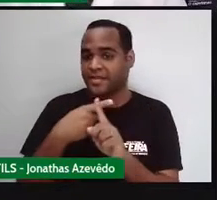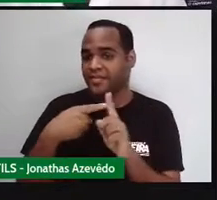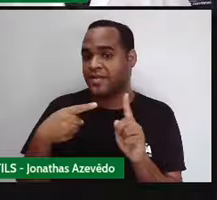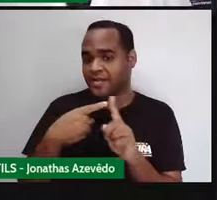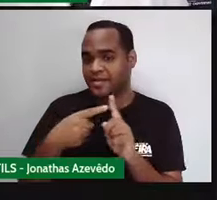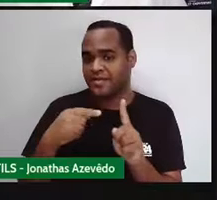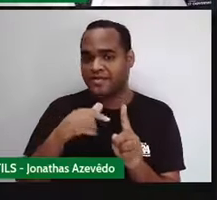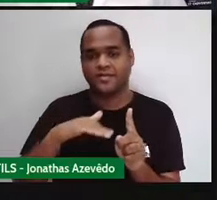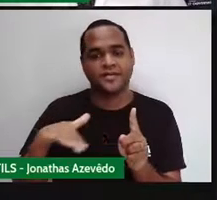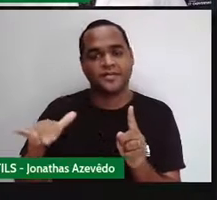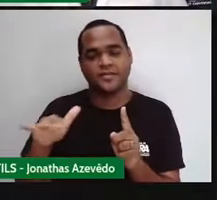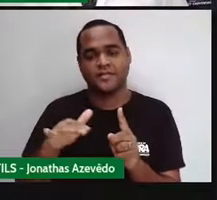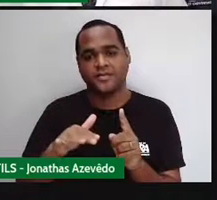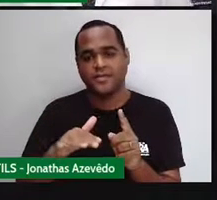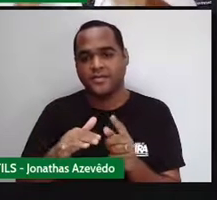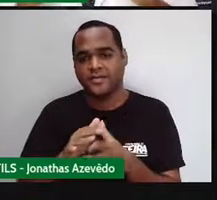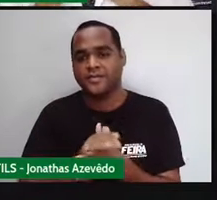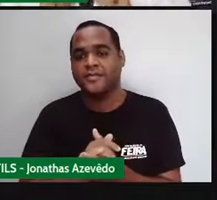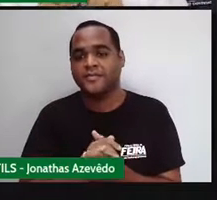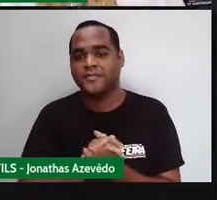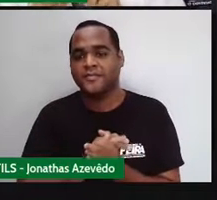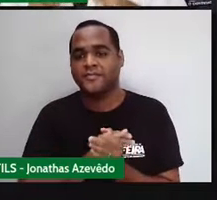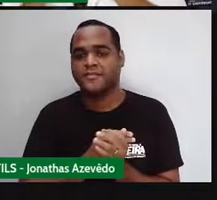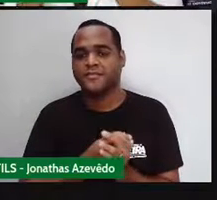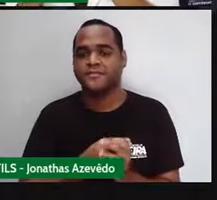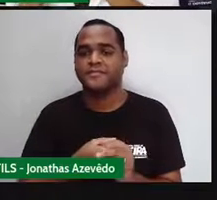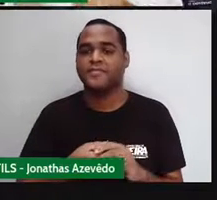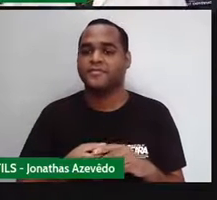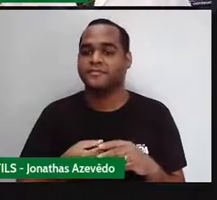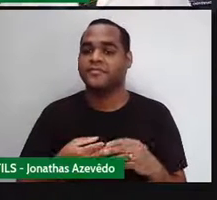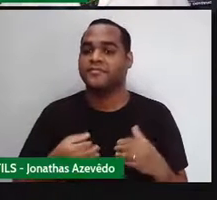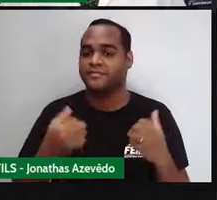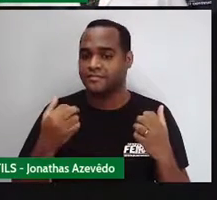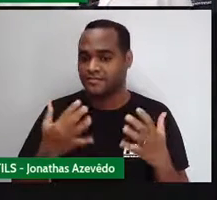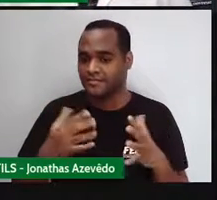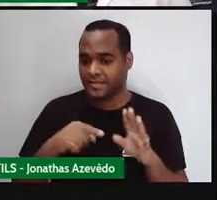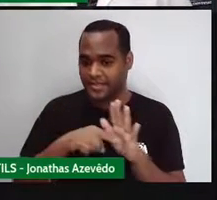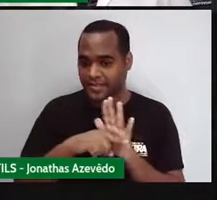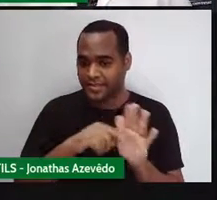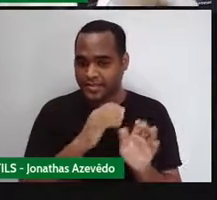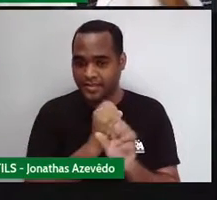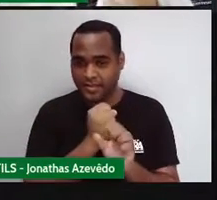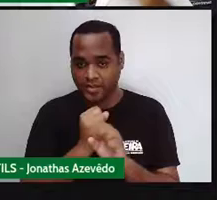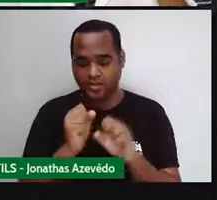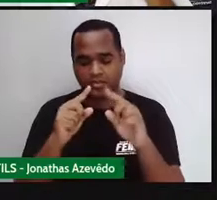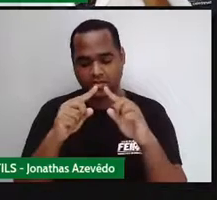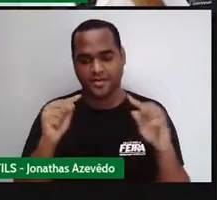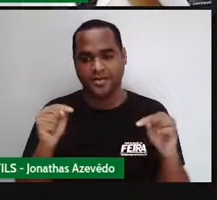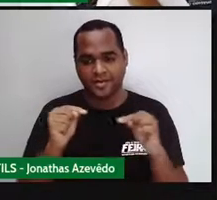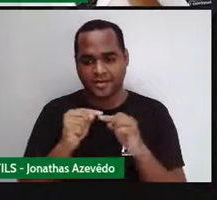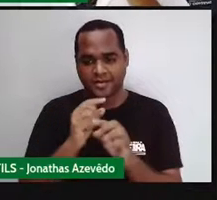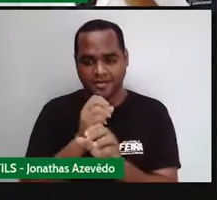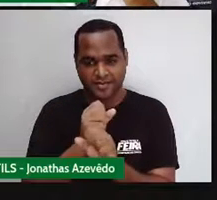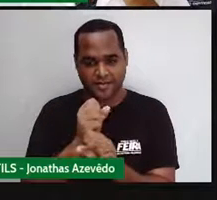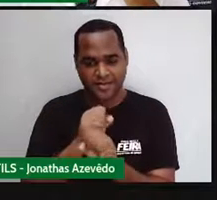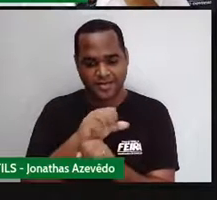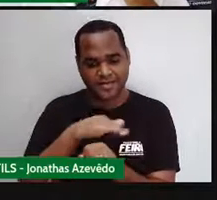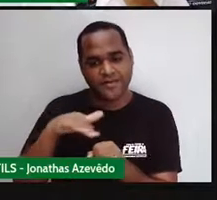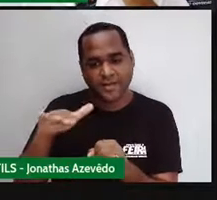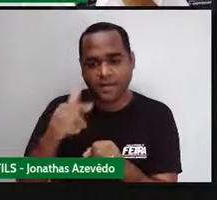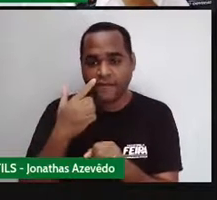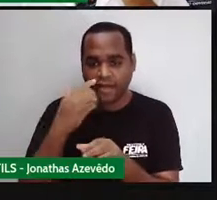da área do retângulo onde esse losango fica dentro dele. Por quê? Por que que metade?